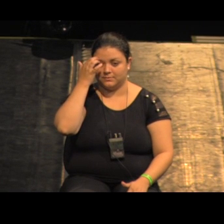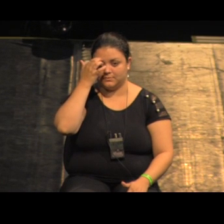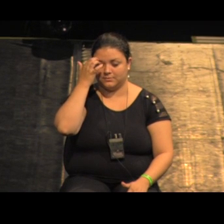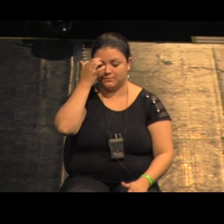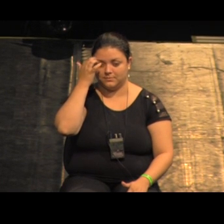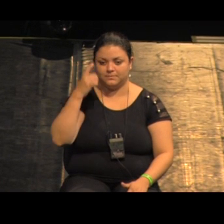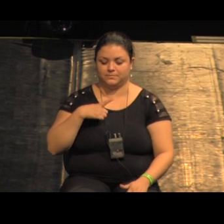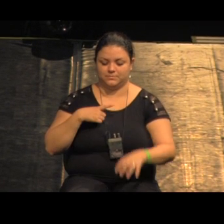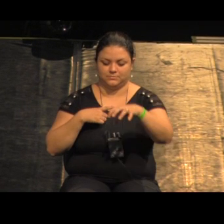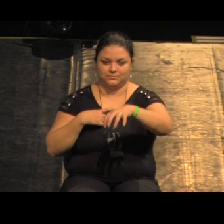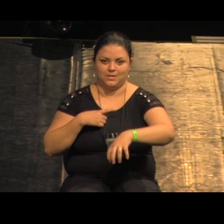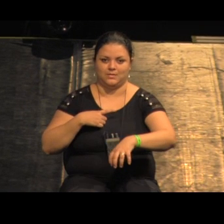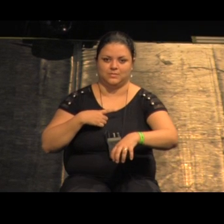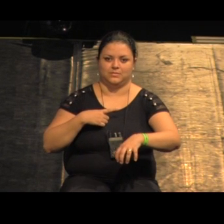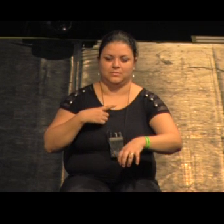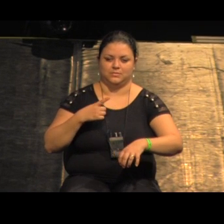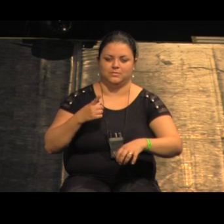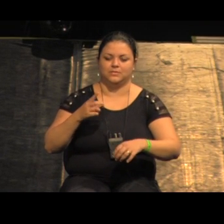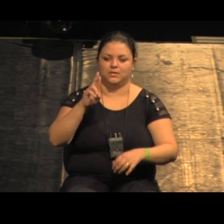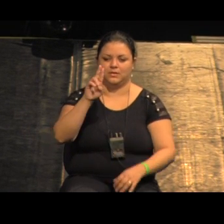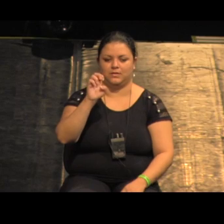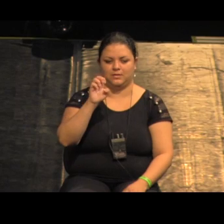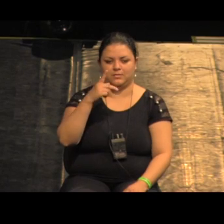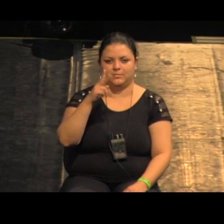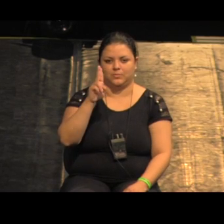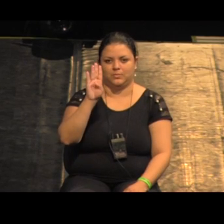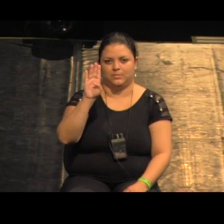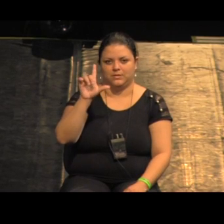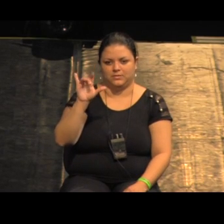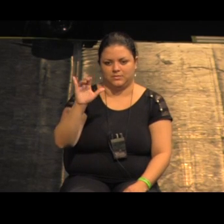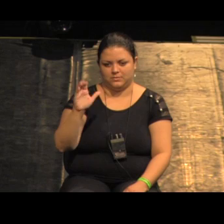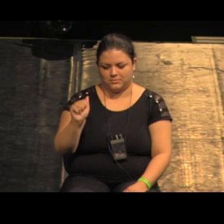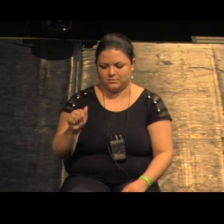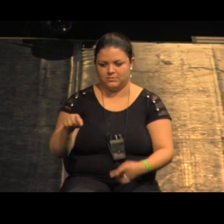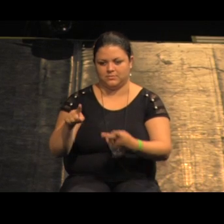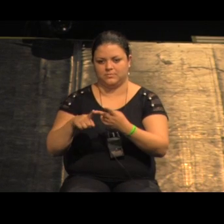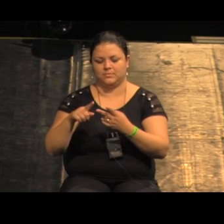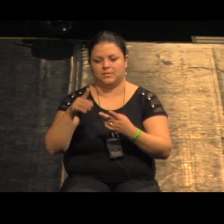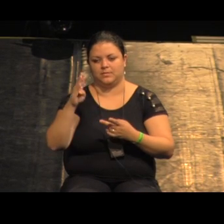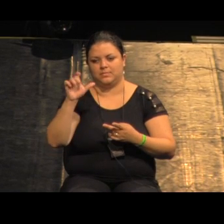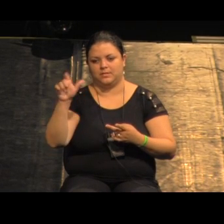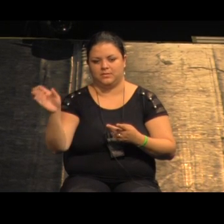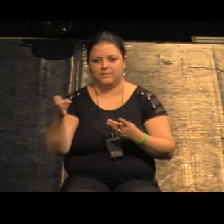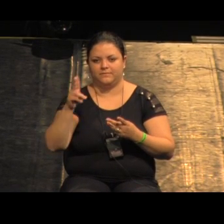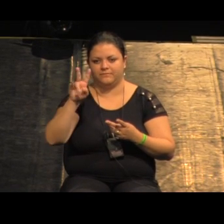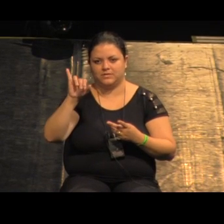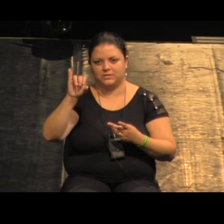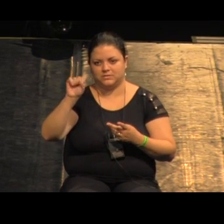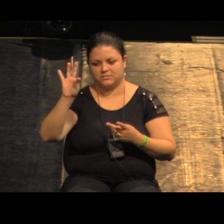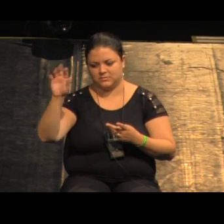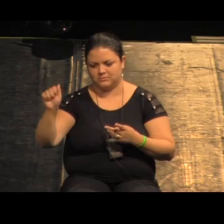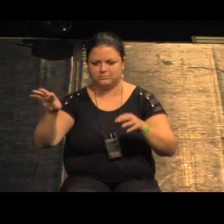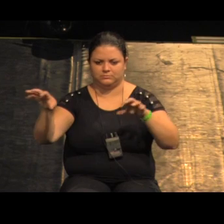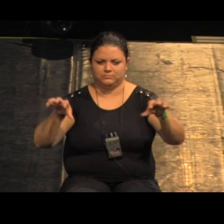ali a parte da república o Bixiga e a Bela Vista cada um deles com uma característica bem específica